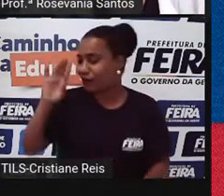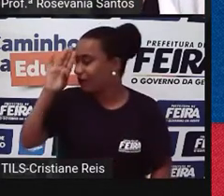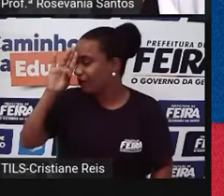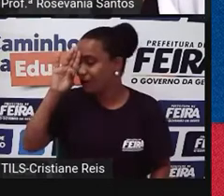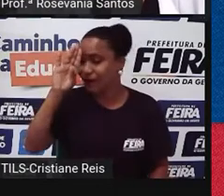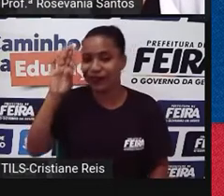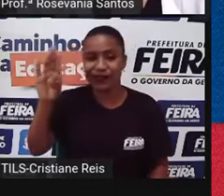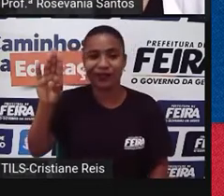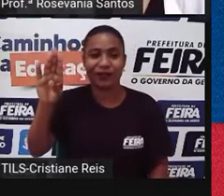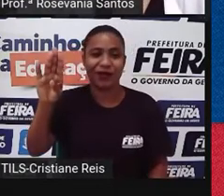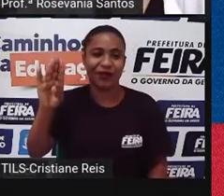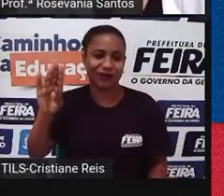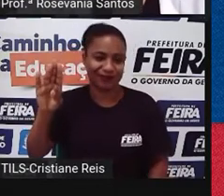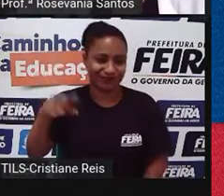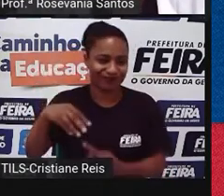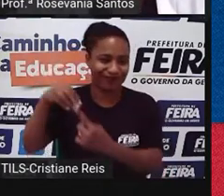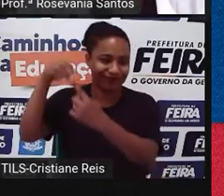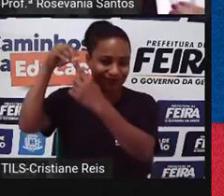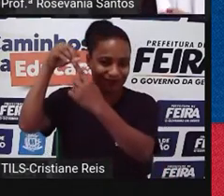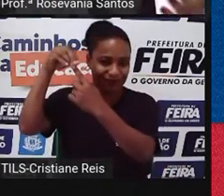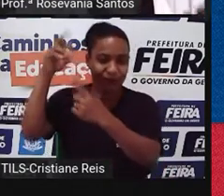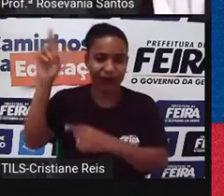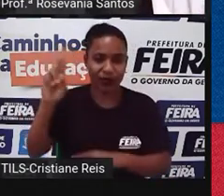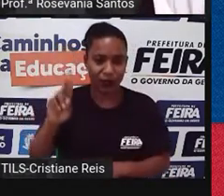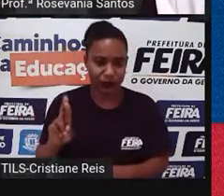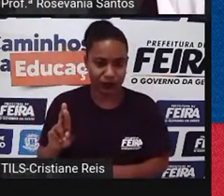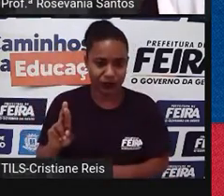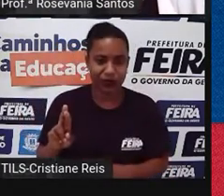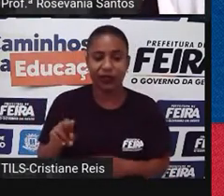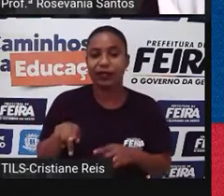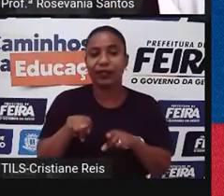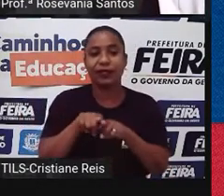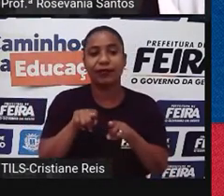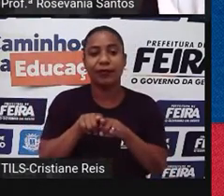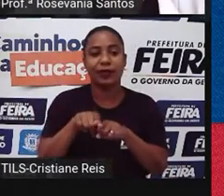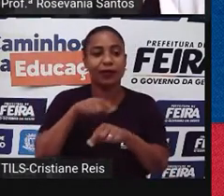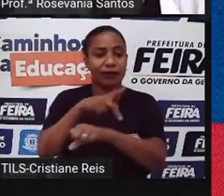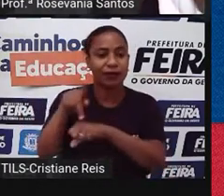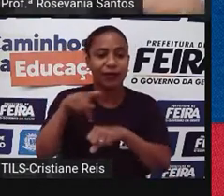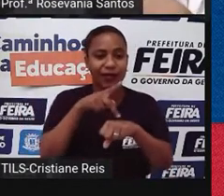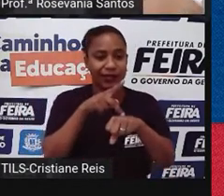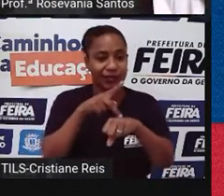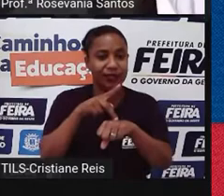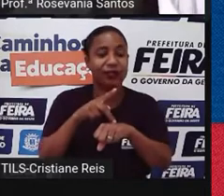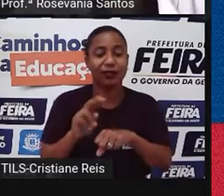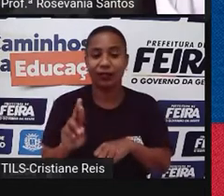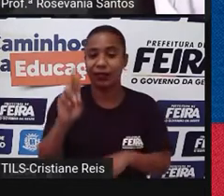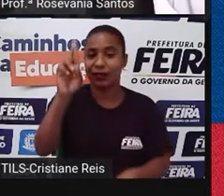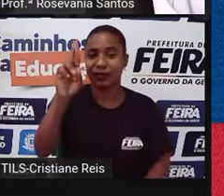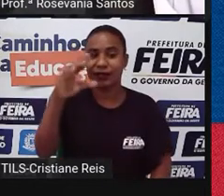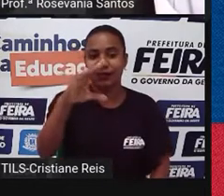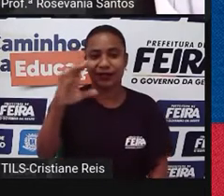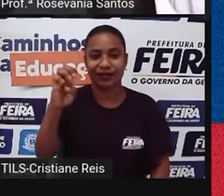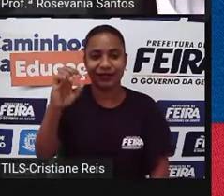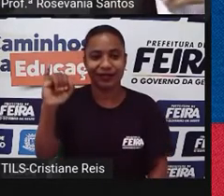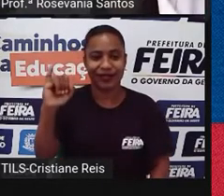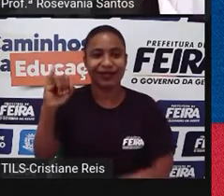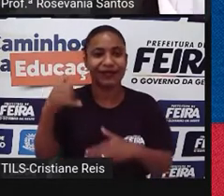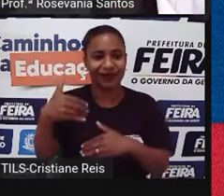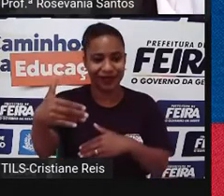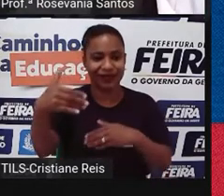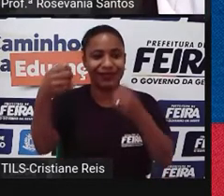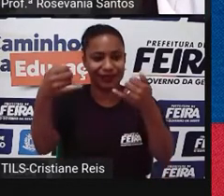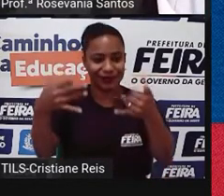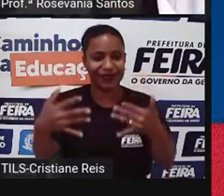União das Repúblicas Socialistas Soviéticas. Assim também como é o país líder da SEI, que a gente vai, né, discutir um